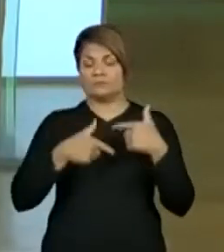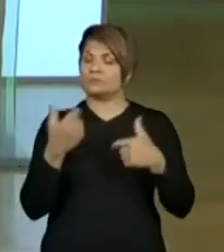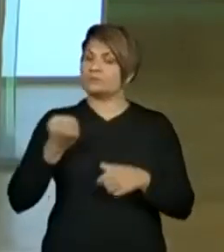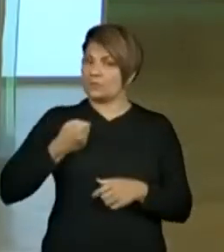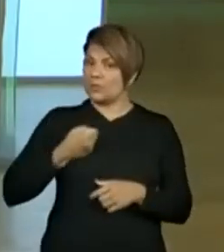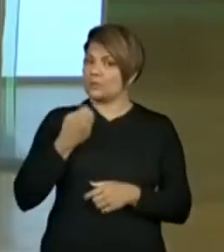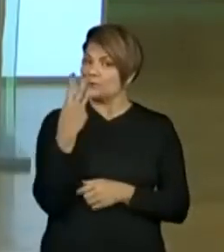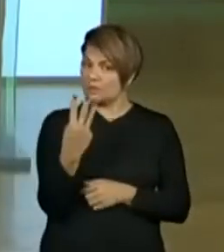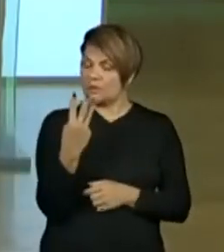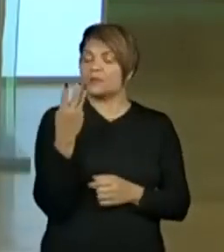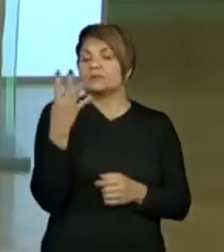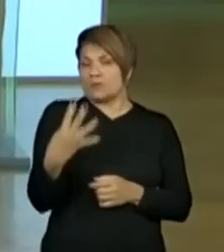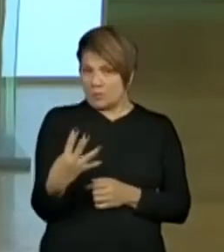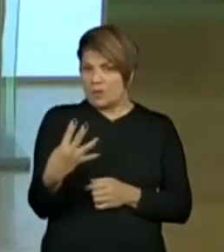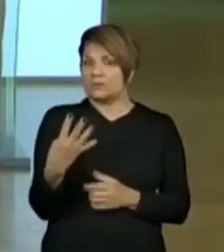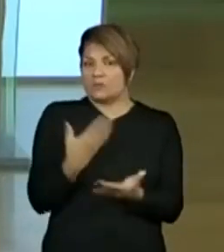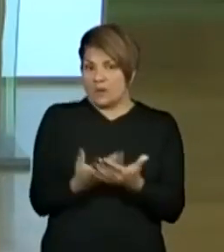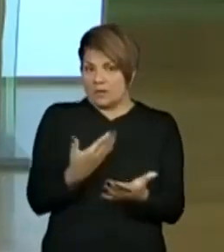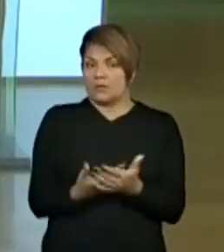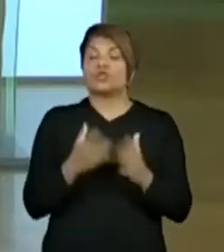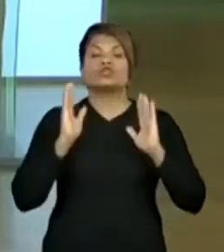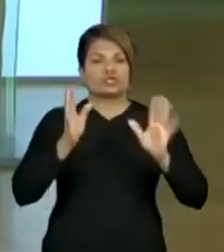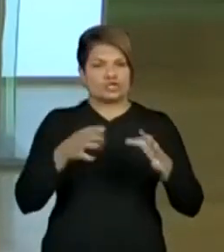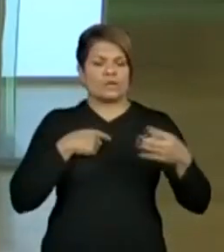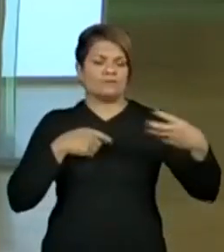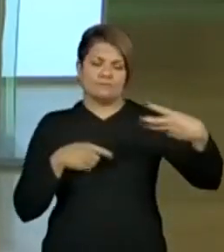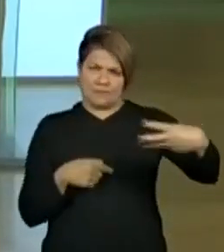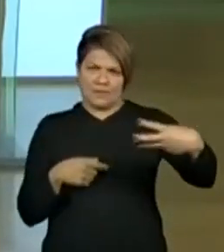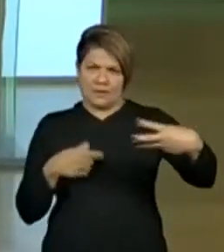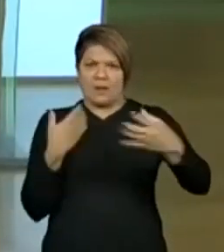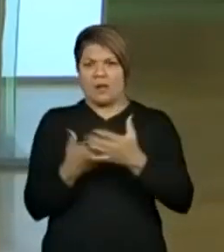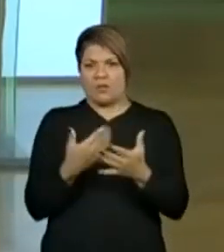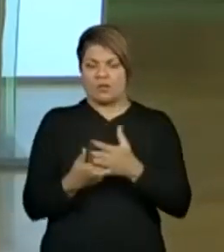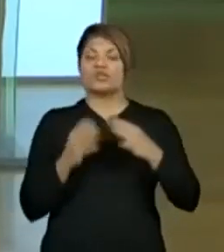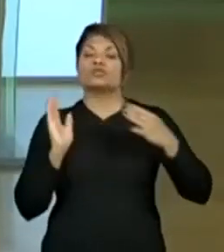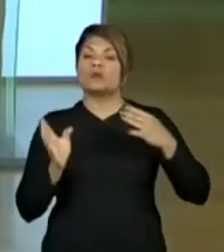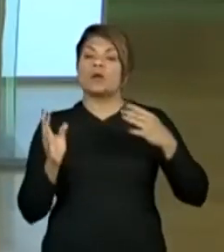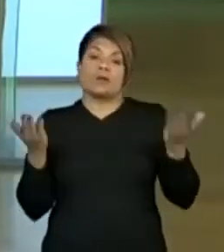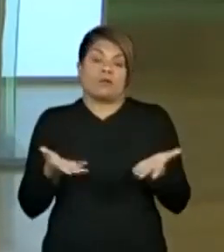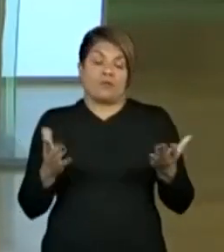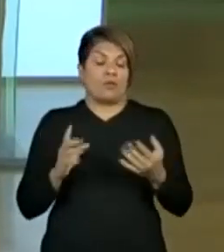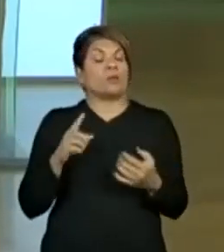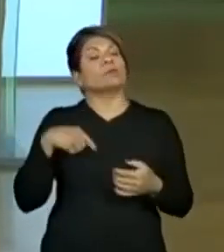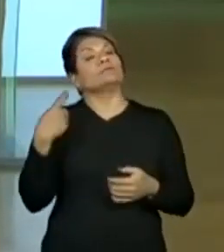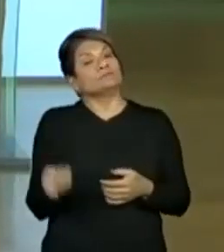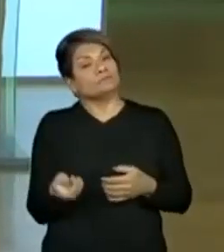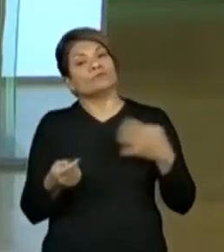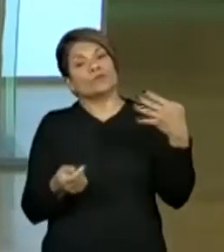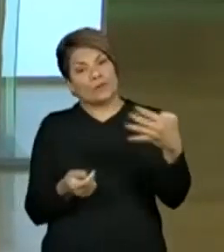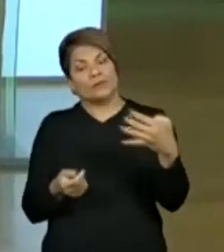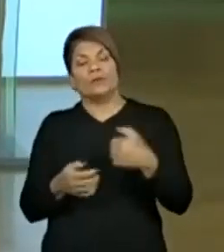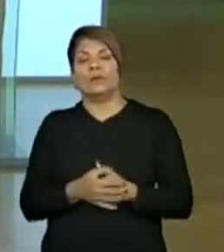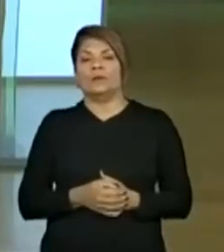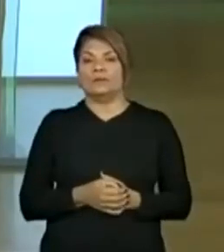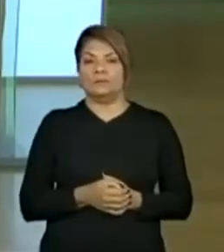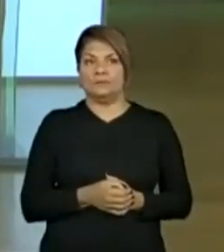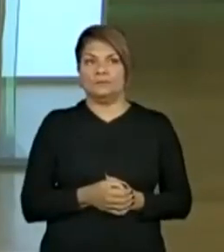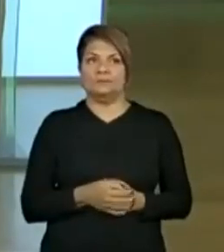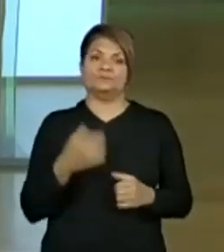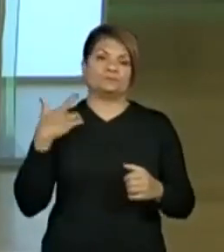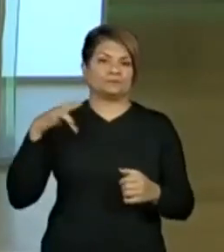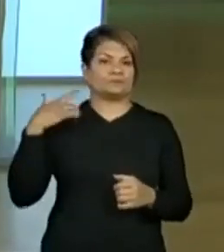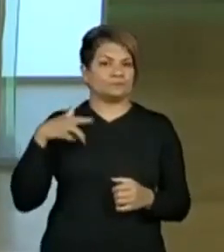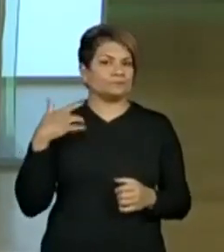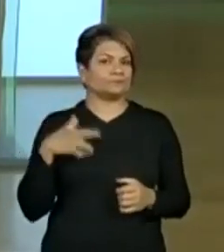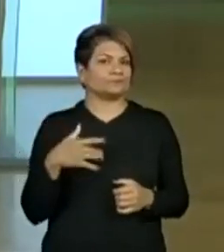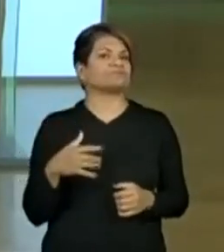e 4. Já tivemos a aula 3 e agora vamos para a aula 4. Se você está chegando agora, que pena, perdeu